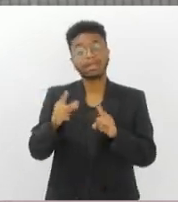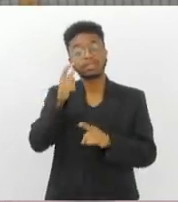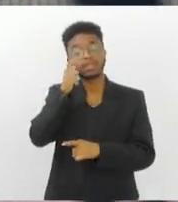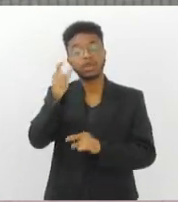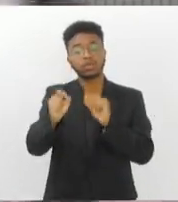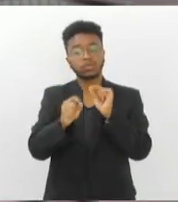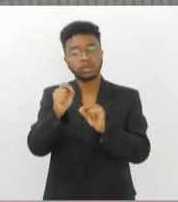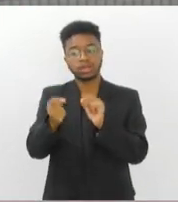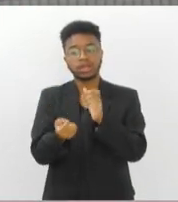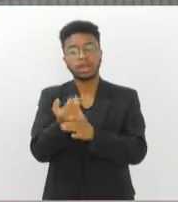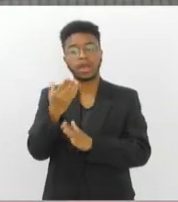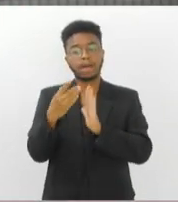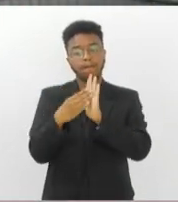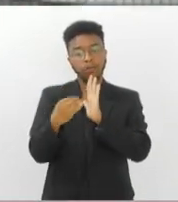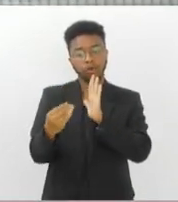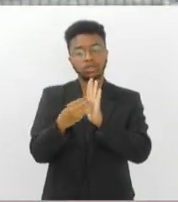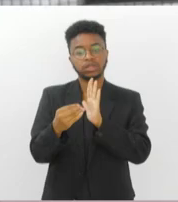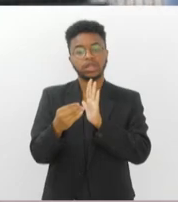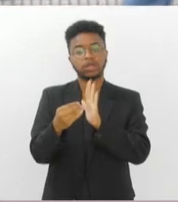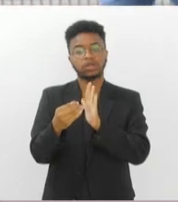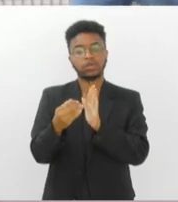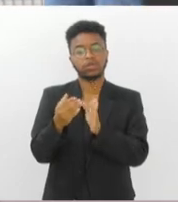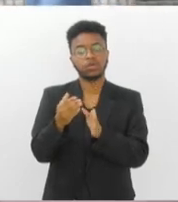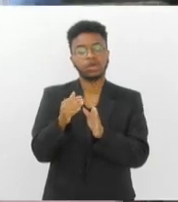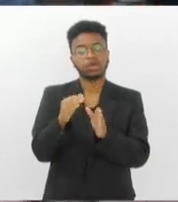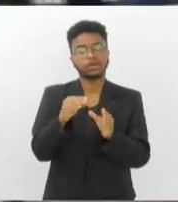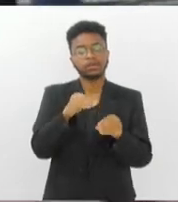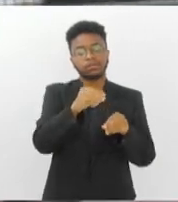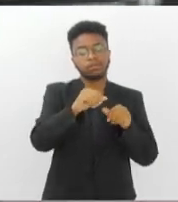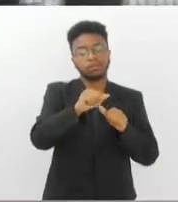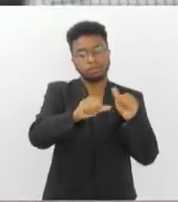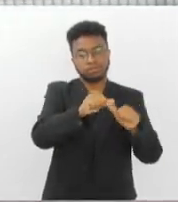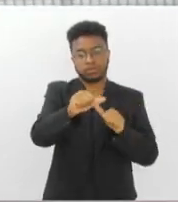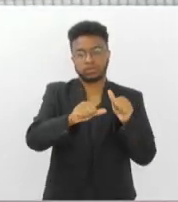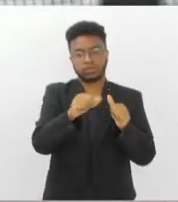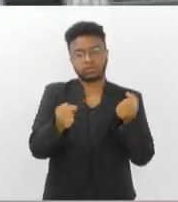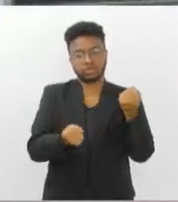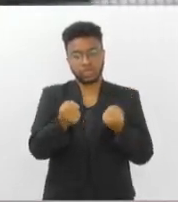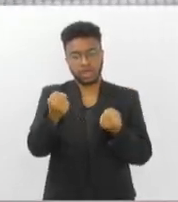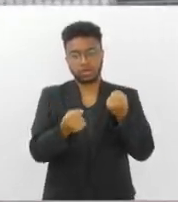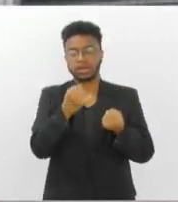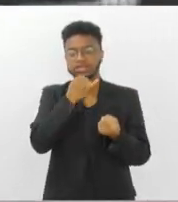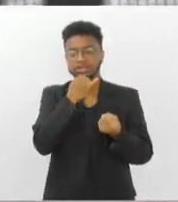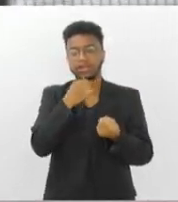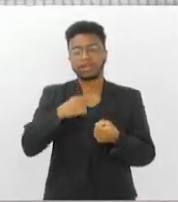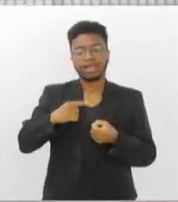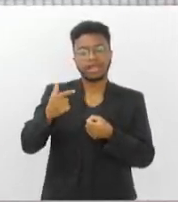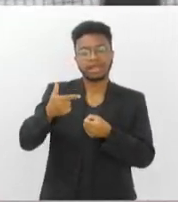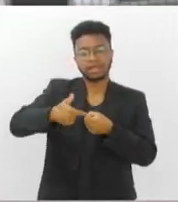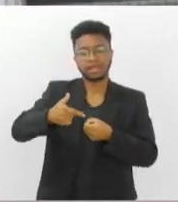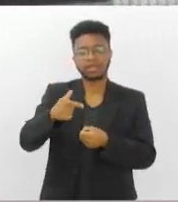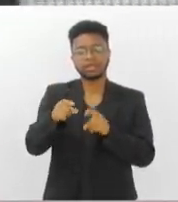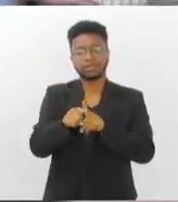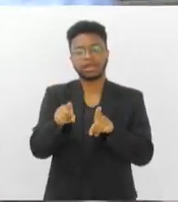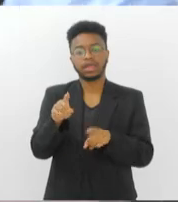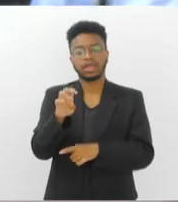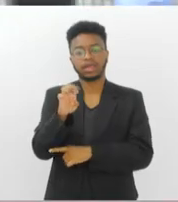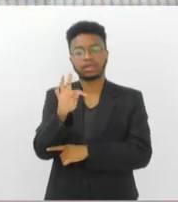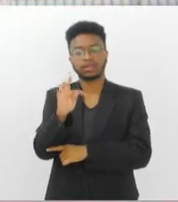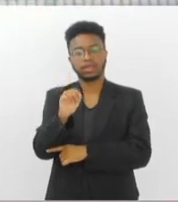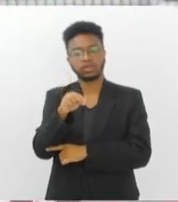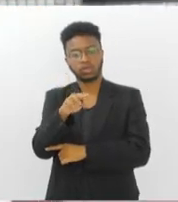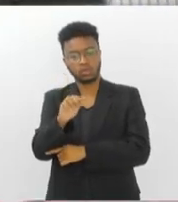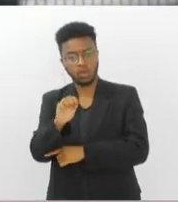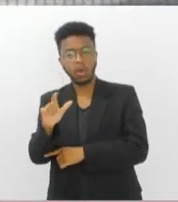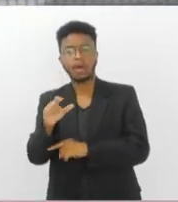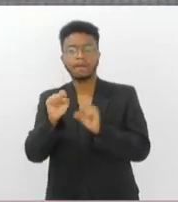fazer modelos híbridos de carro. Como a gente tem com gasolina e etanol, que é o modelo flex, a gente pode ter um modelo híbrido hidrogênio